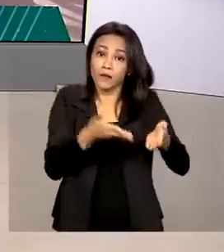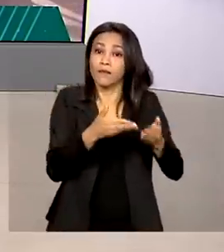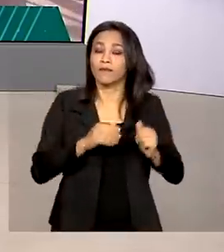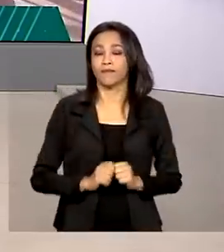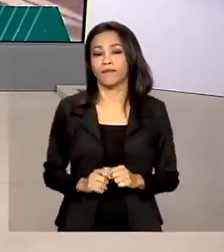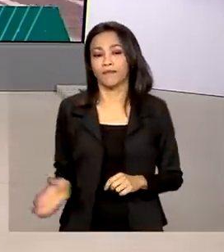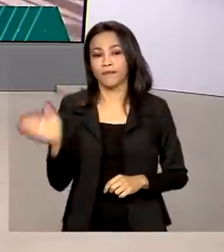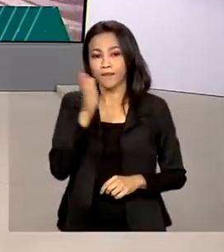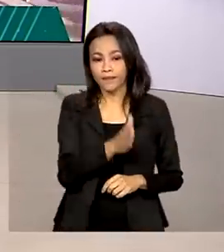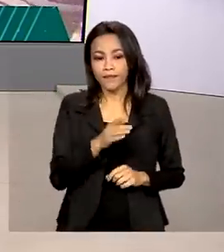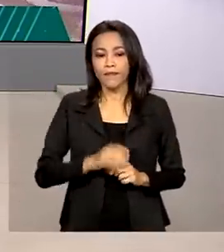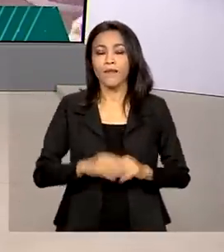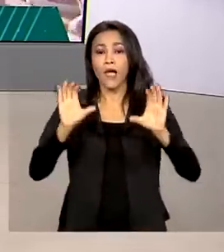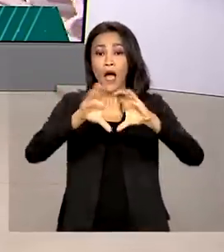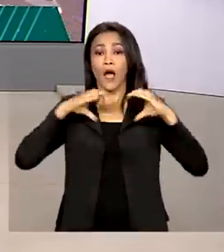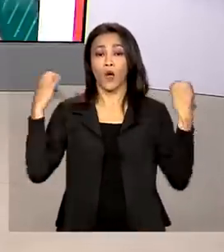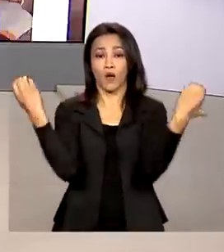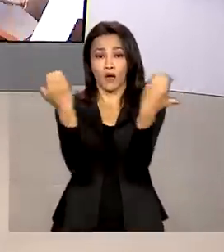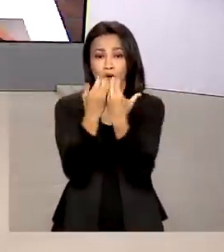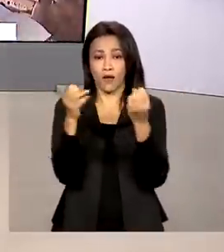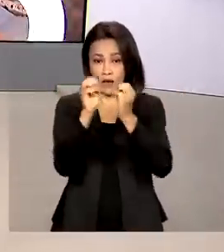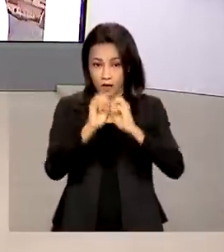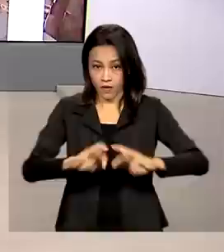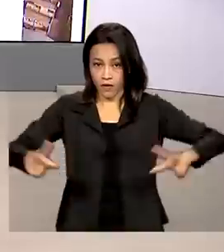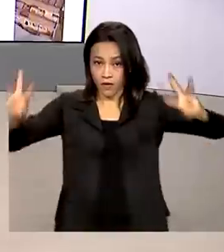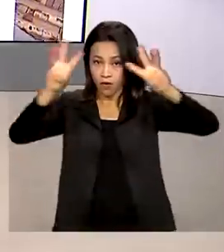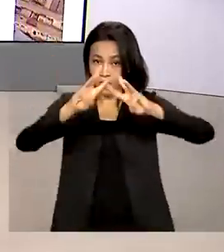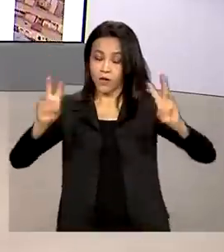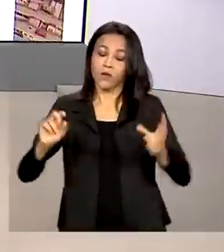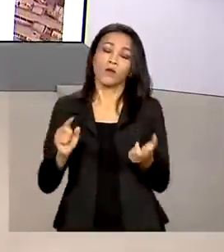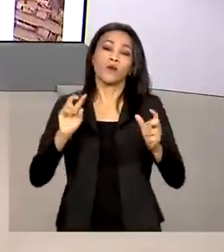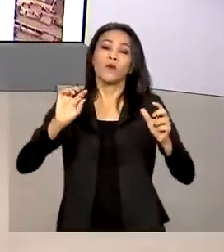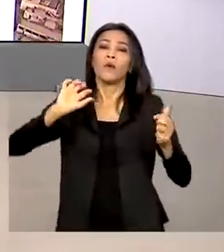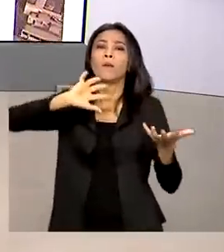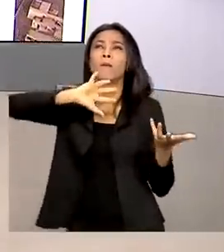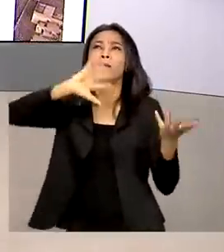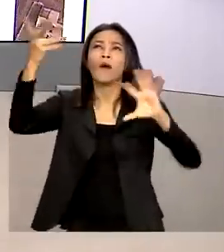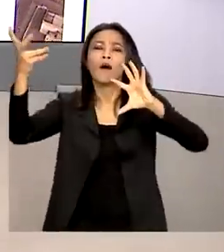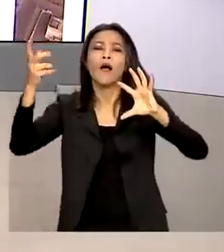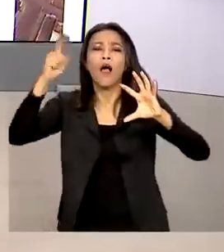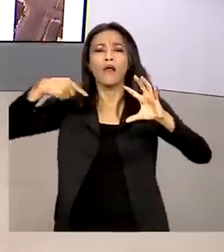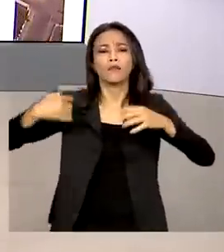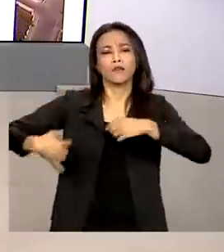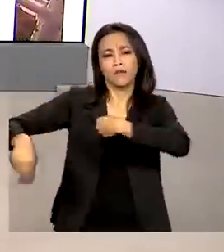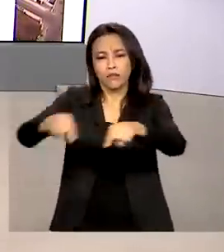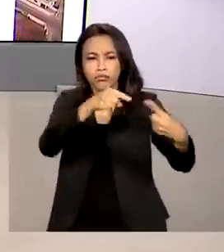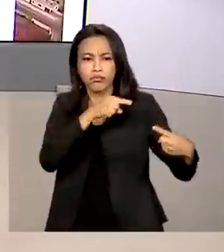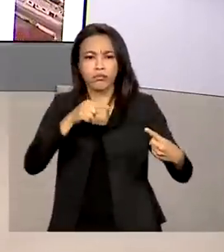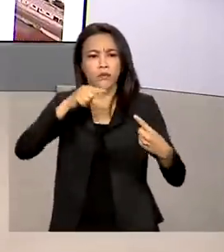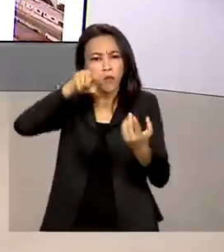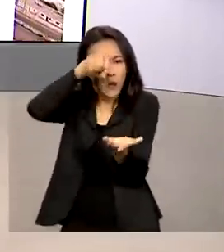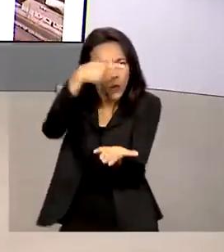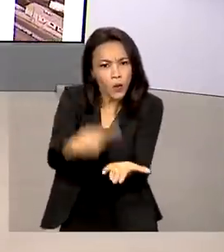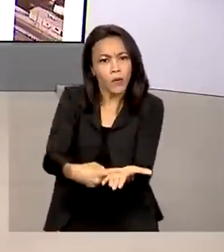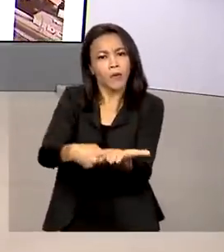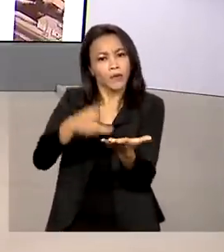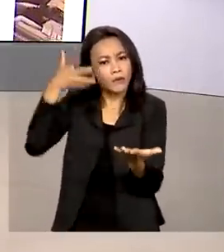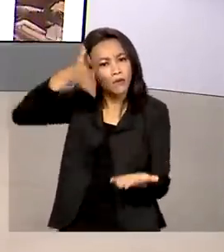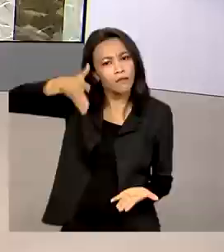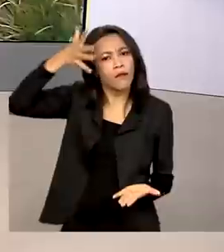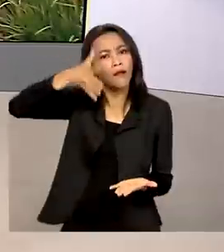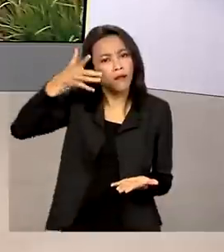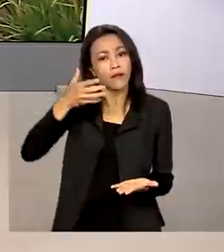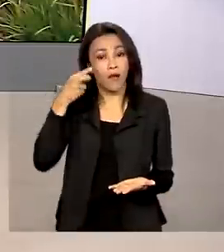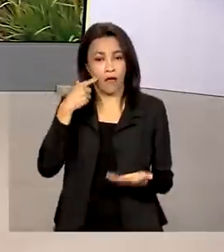A conferência da ONU sobre mudanças climáticas continua. São debates, discursos e acordos. Vamos falar com a repórter